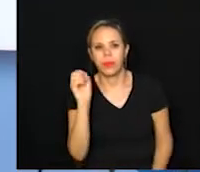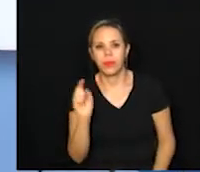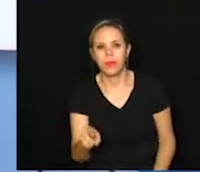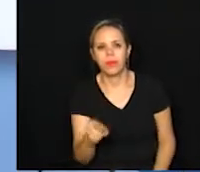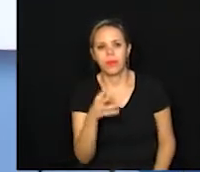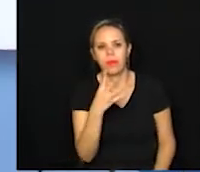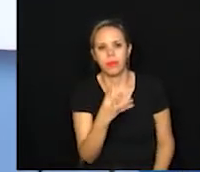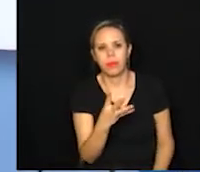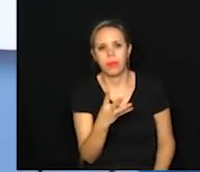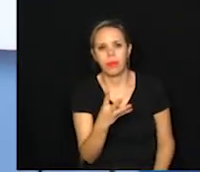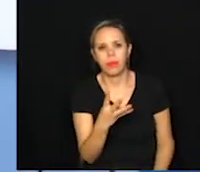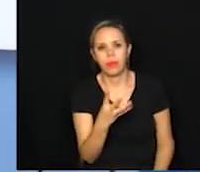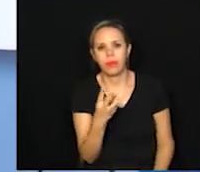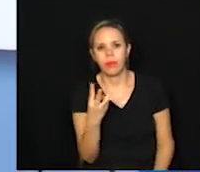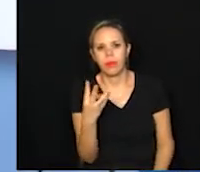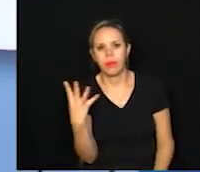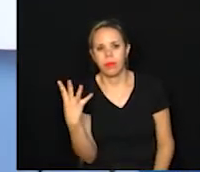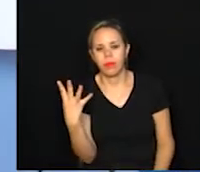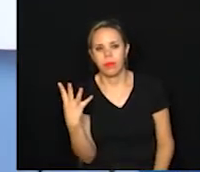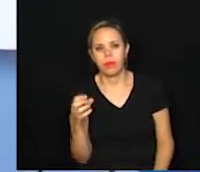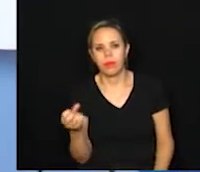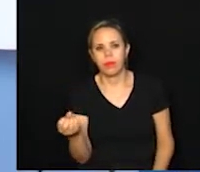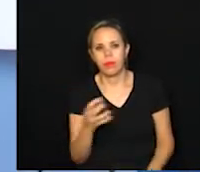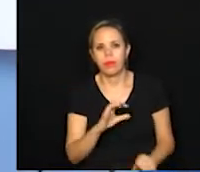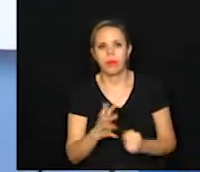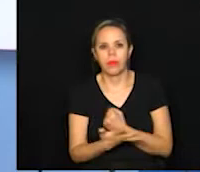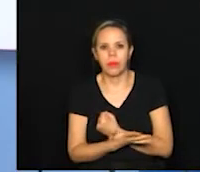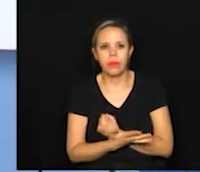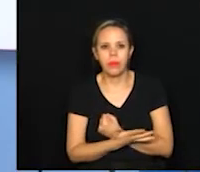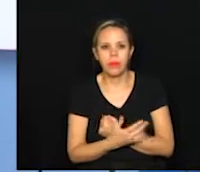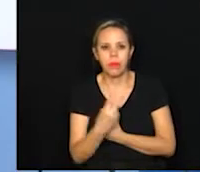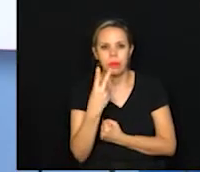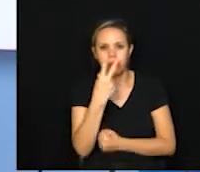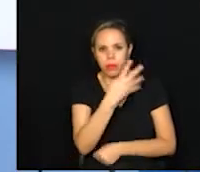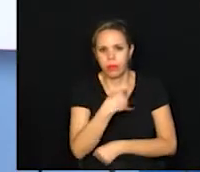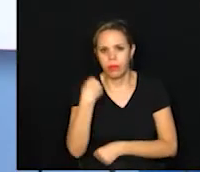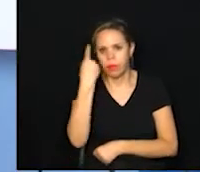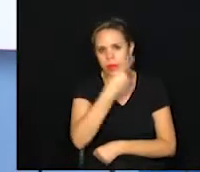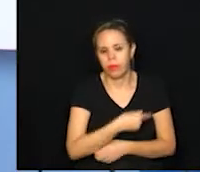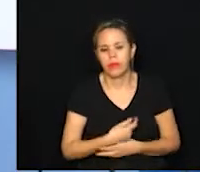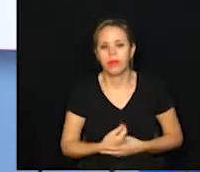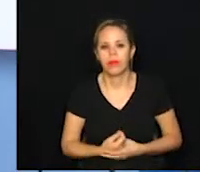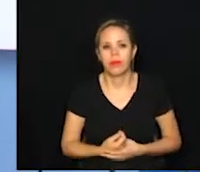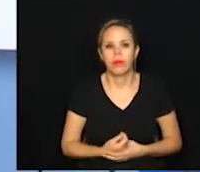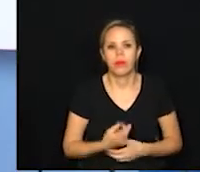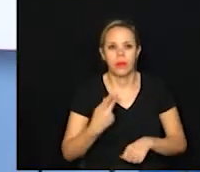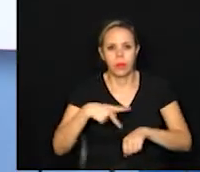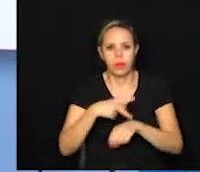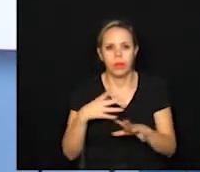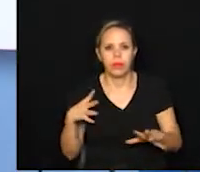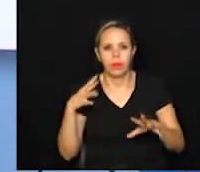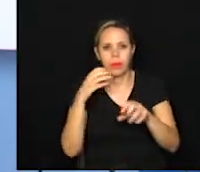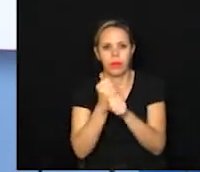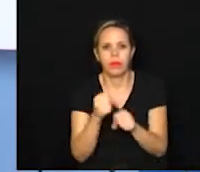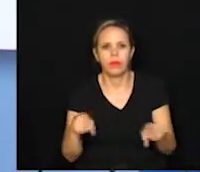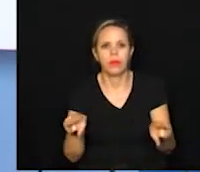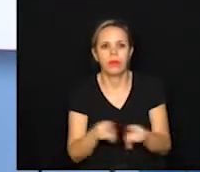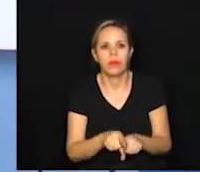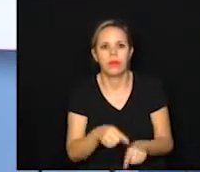434 novos casos nas últimas 24 horas e o país somava também